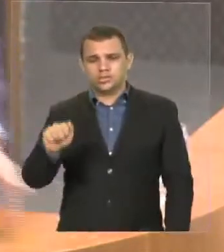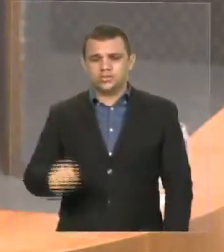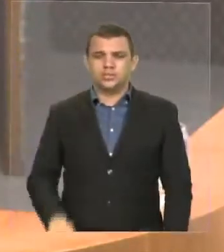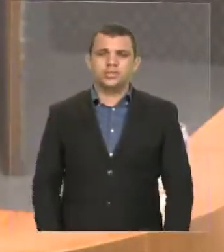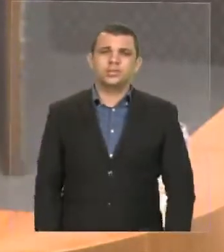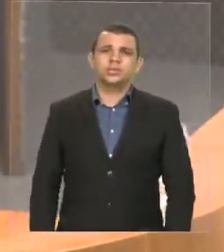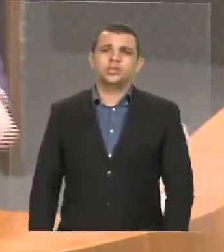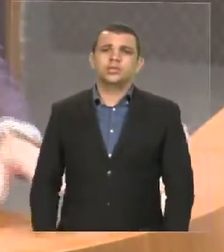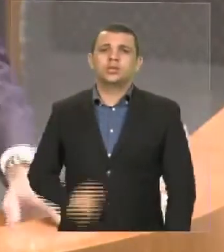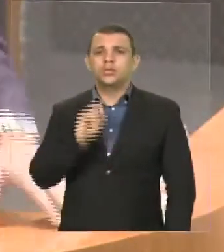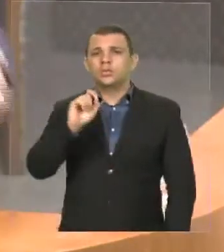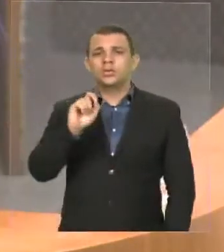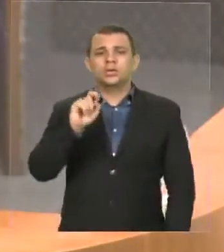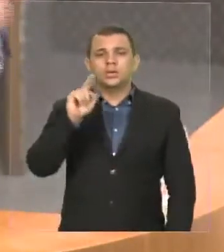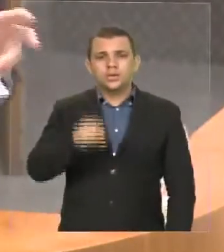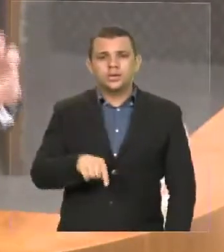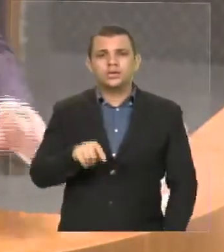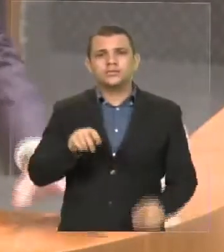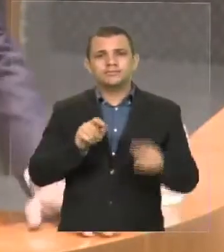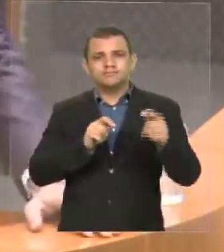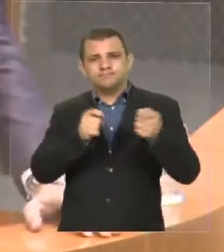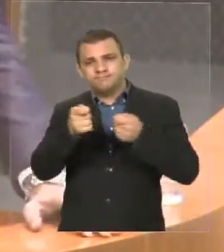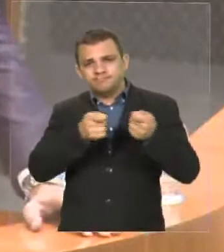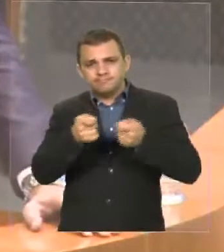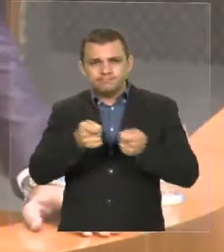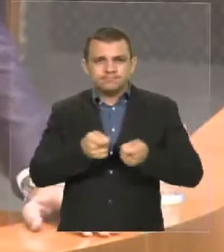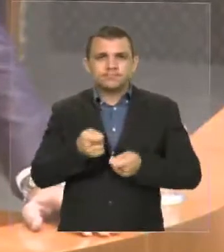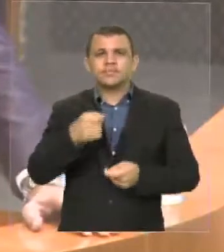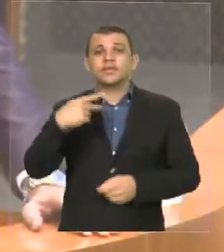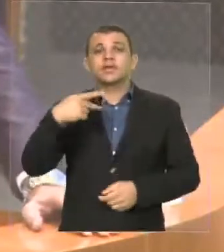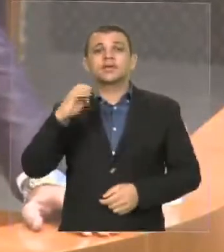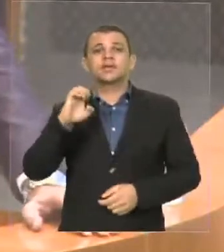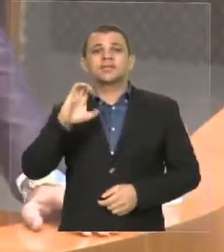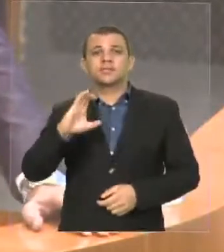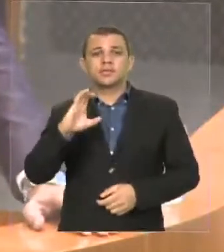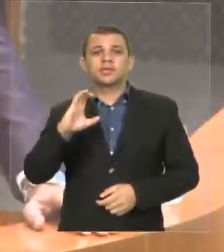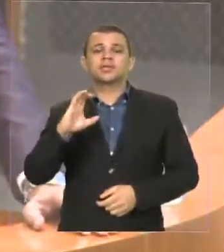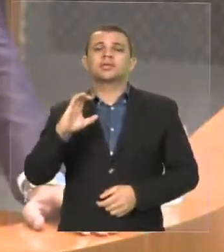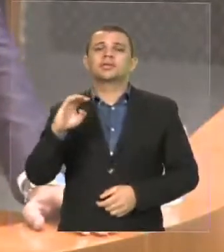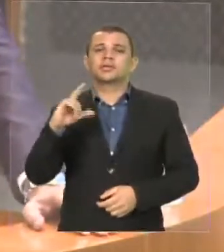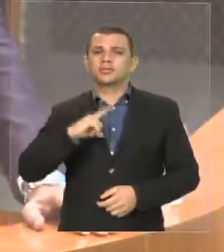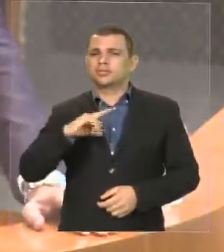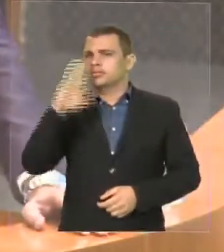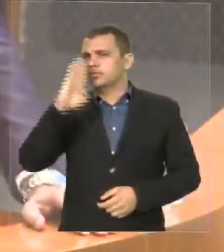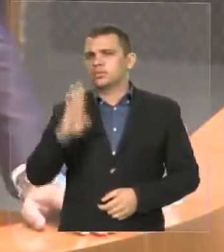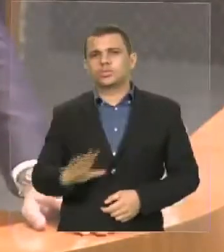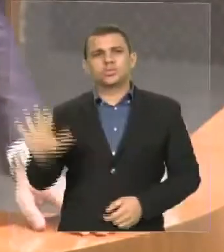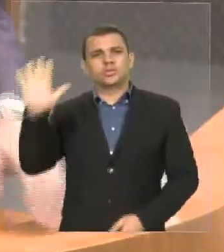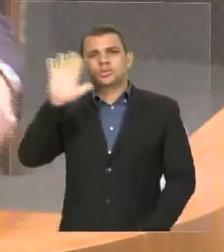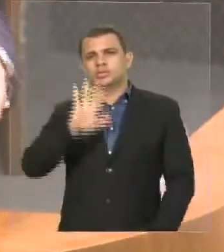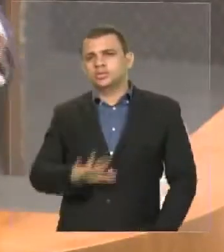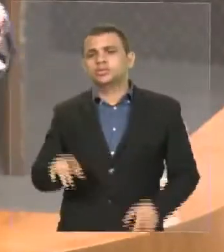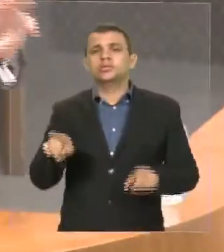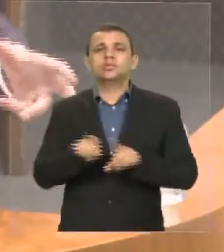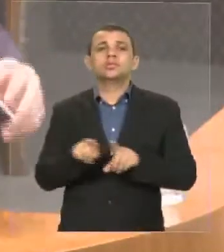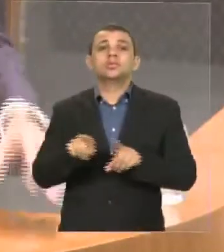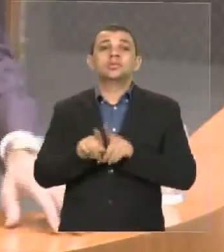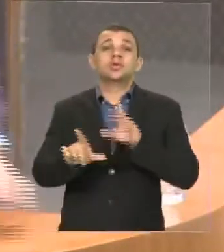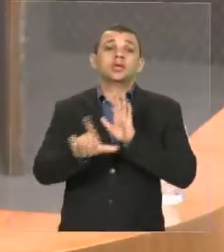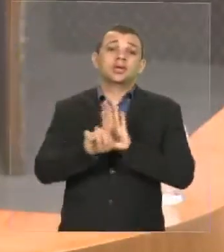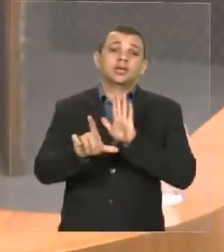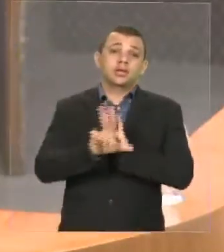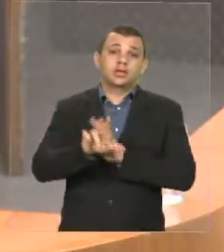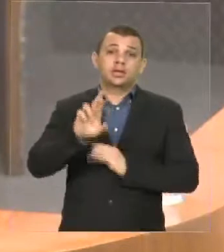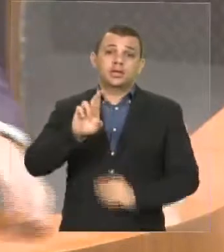dos ajustes da PEC, que está acontecendo agora a nível nacional, a questão da lei da repatriação,